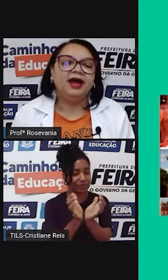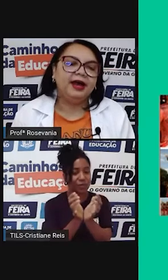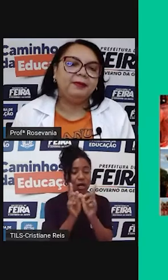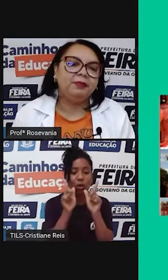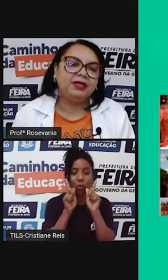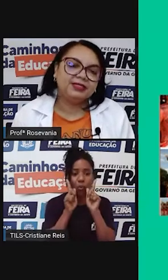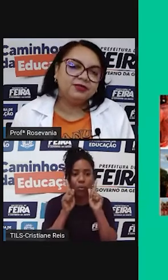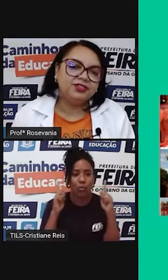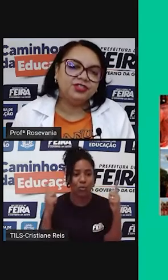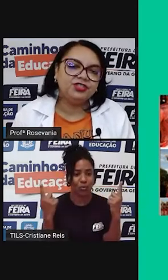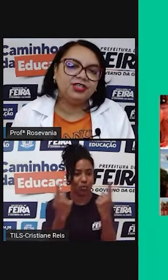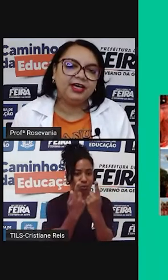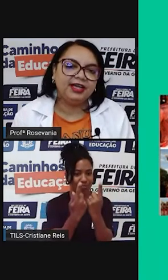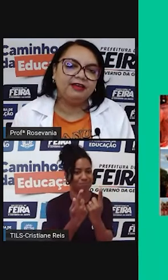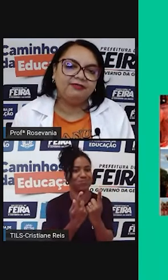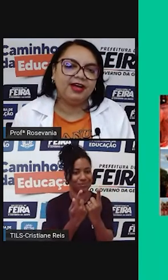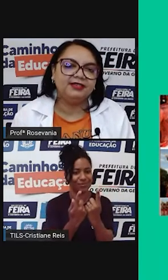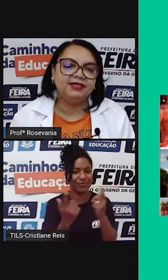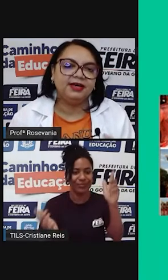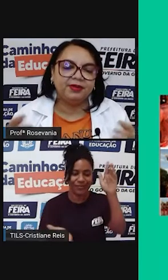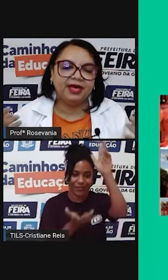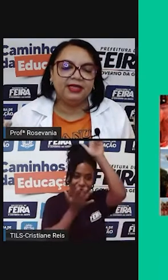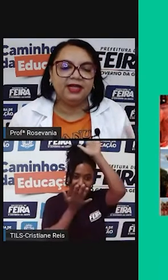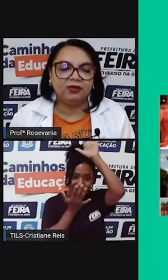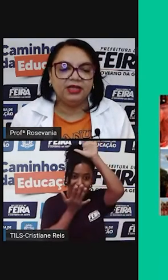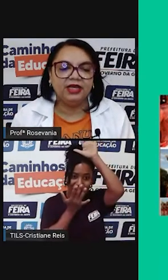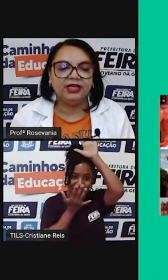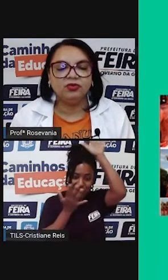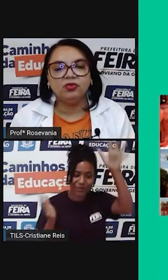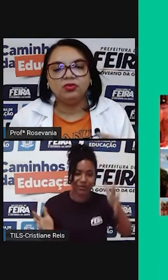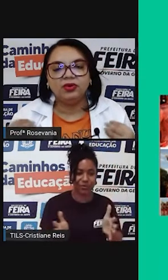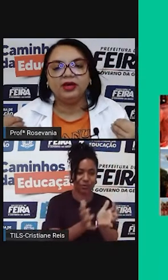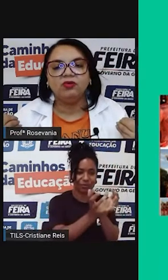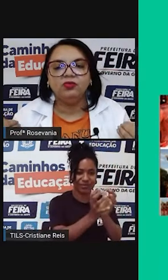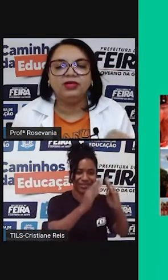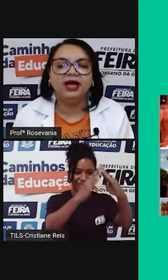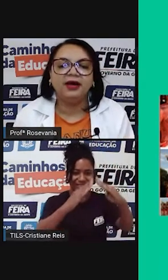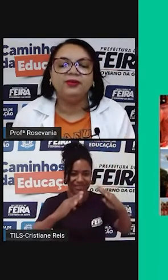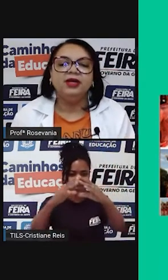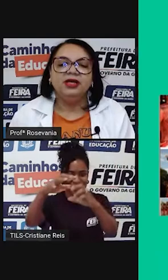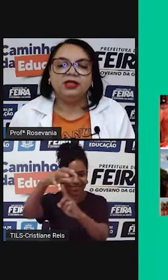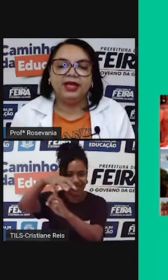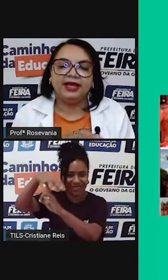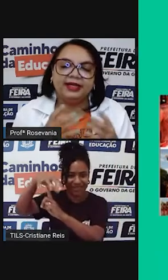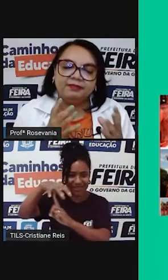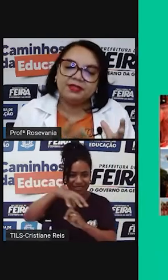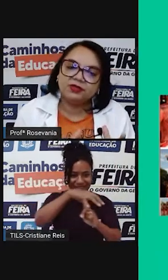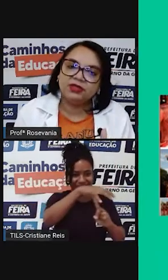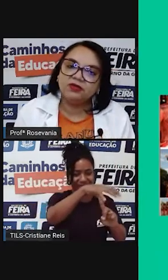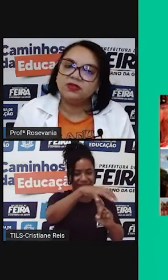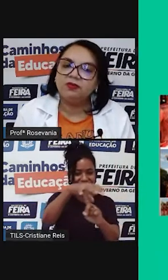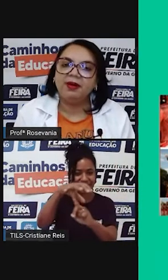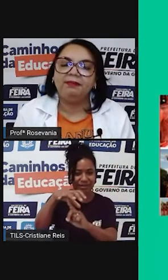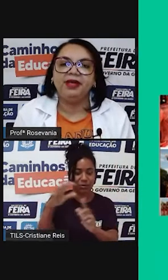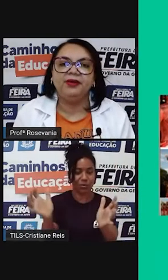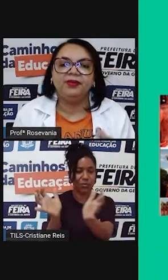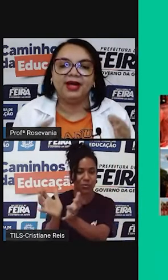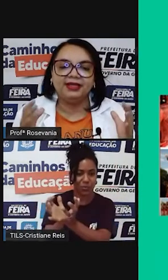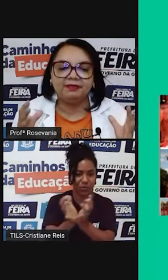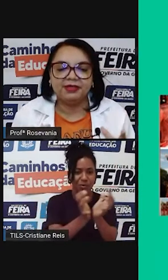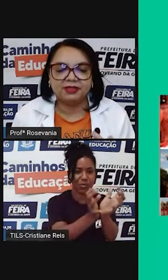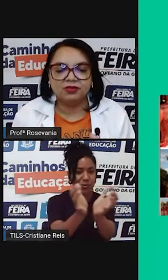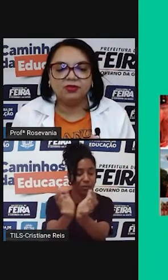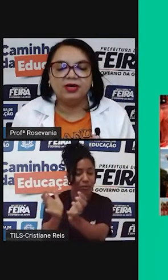a população indígena, ela faz, né, porque ali na aldeia tudo é comunal, cada pessoa tem o seu papel,